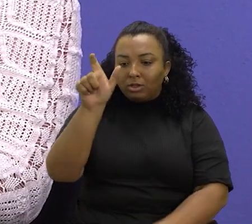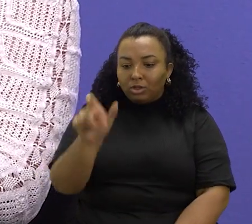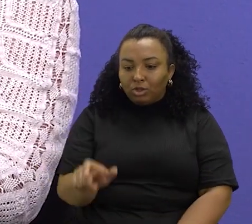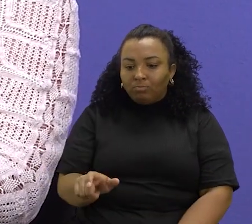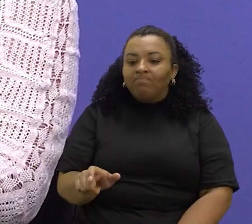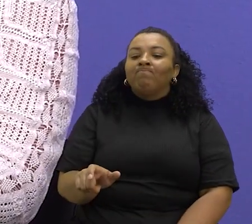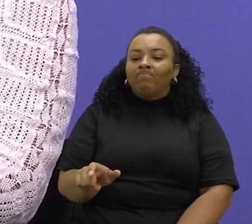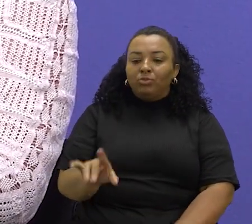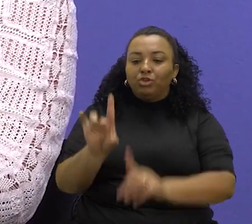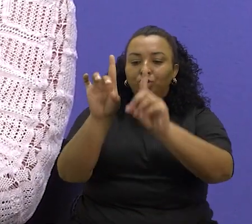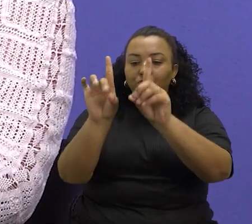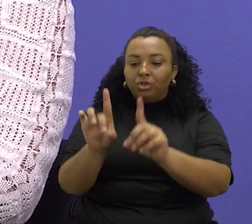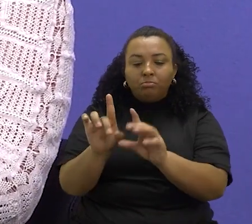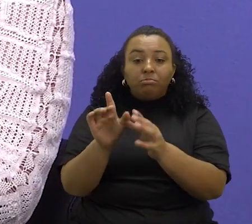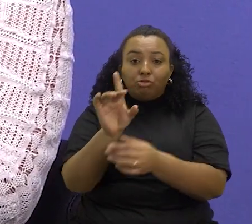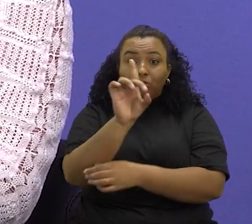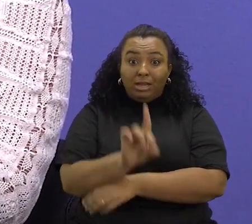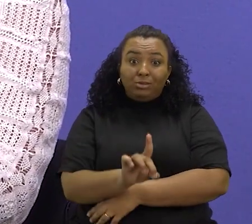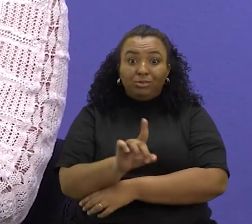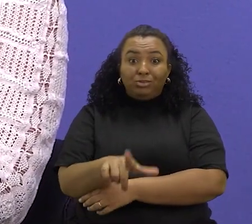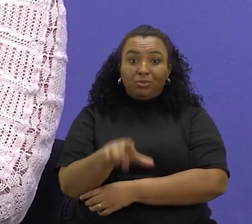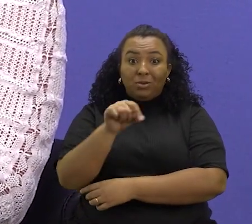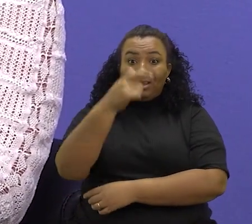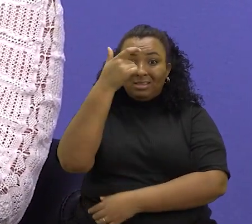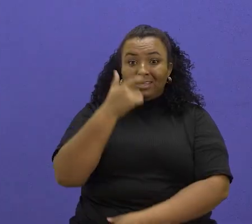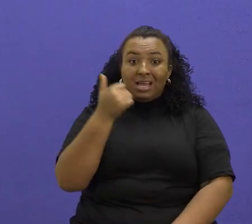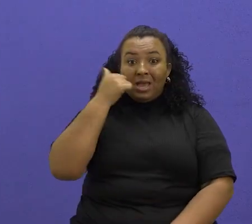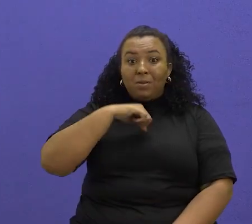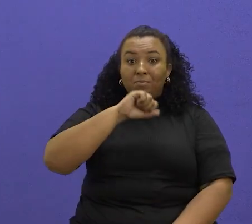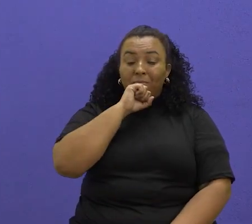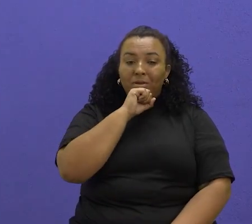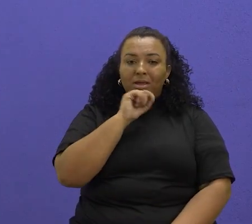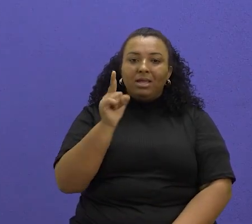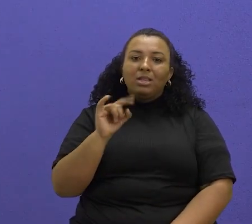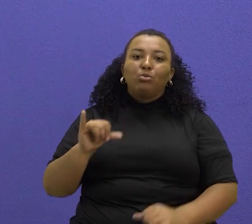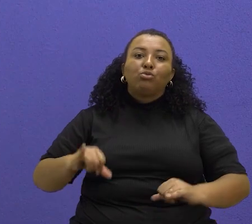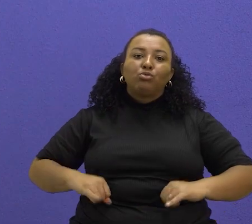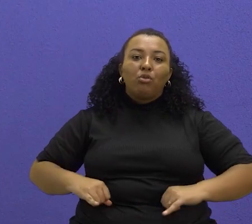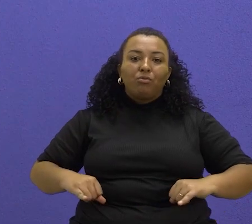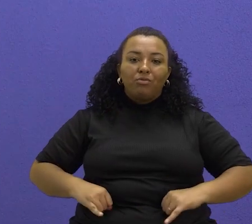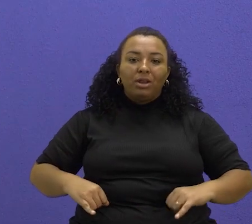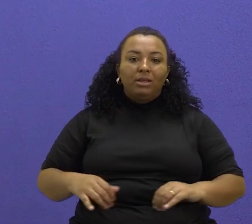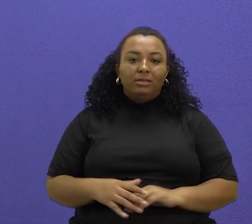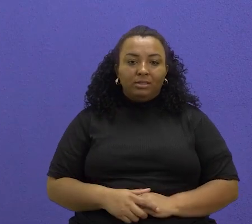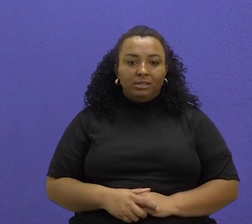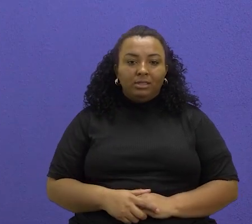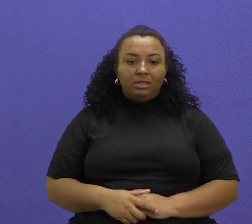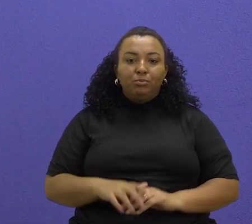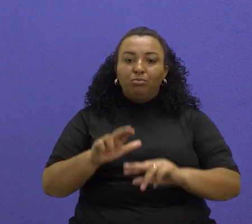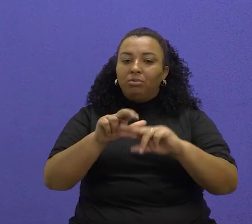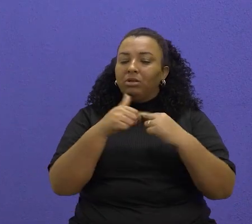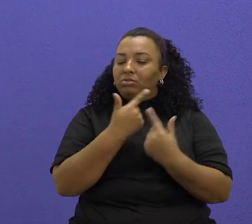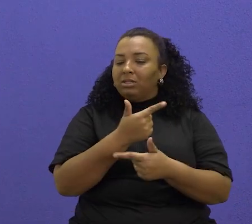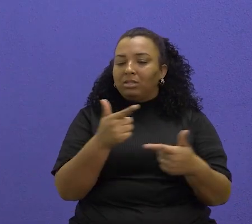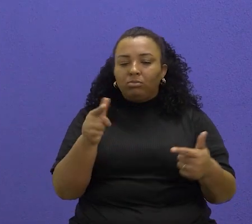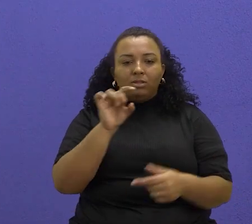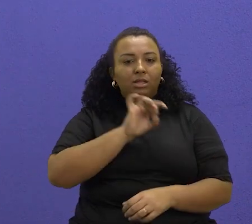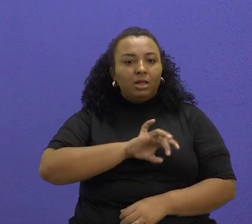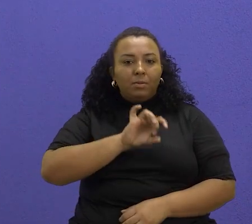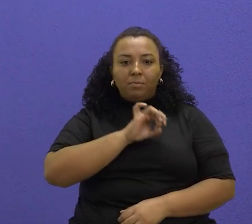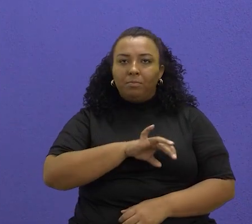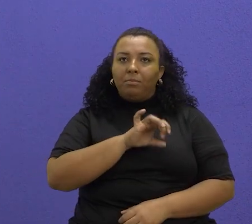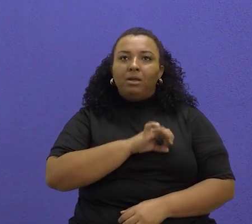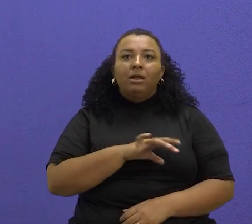ao seu direito de escolher ser mãe, e de por isso não sofrer um ônus, e de por isso não ter medo,